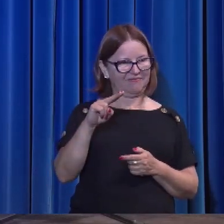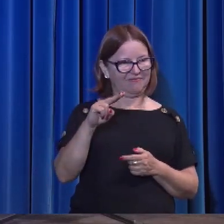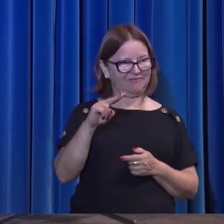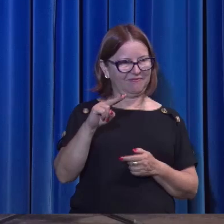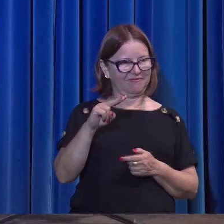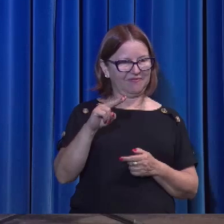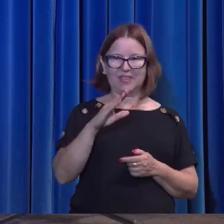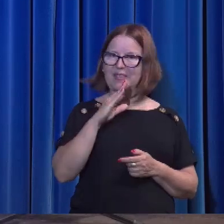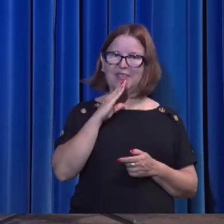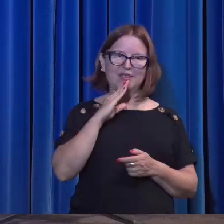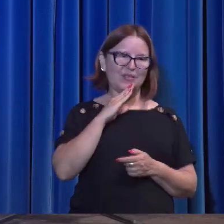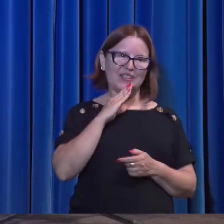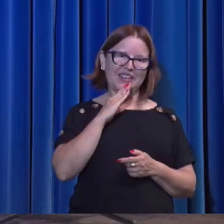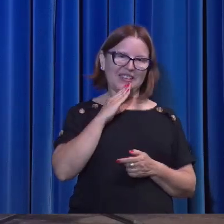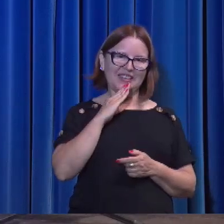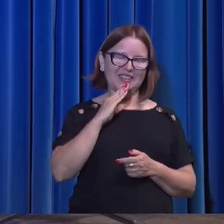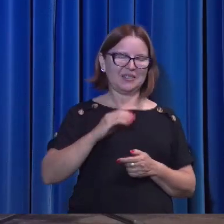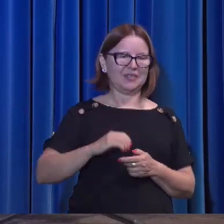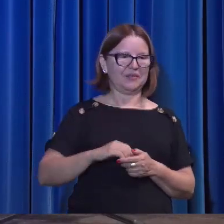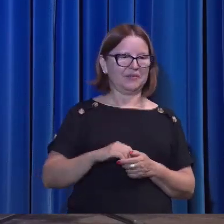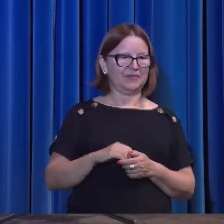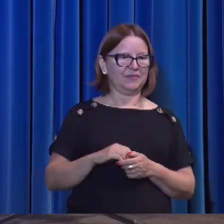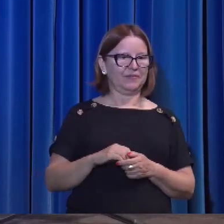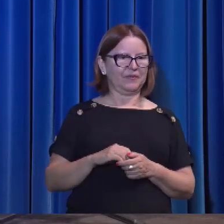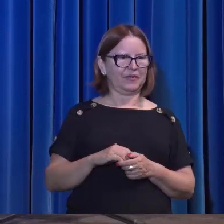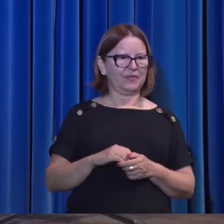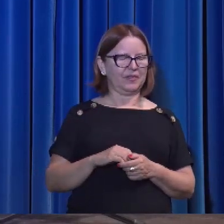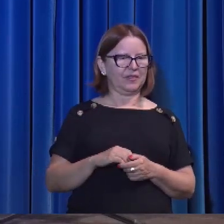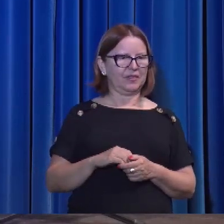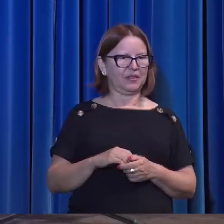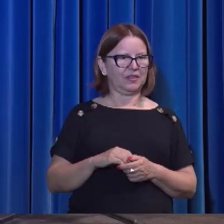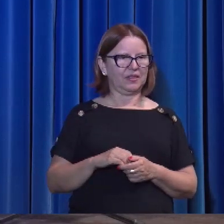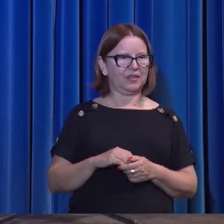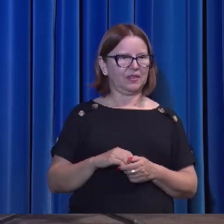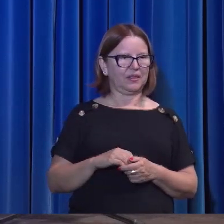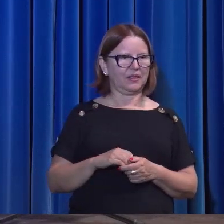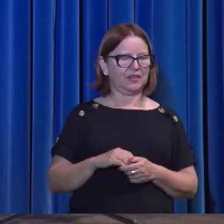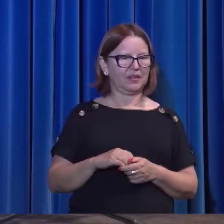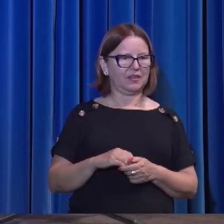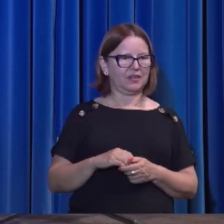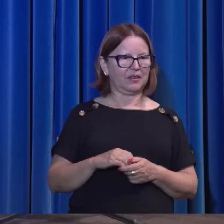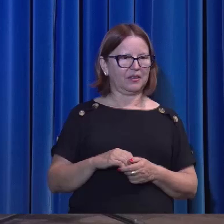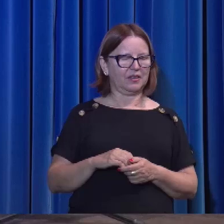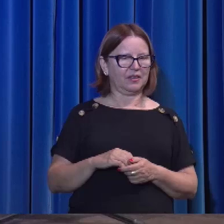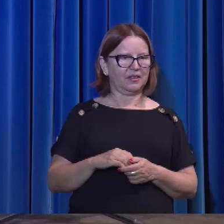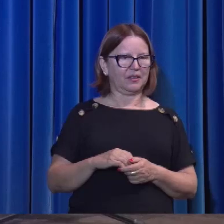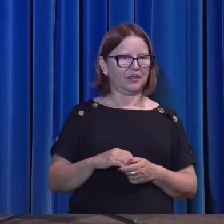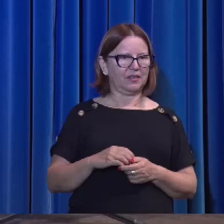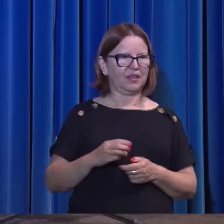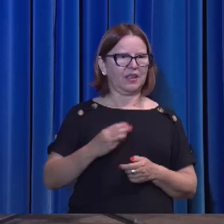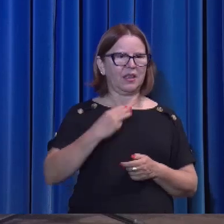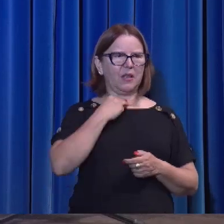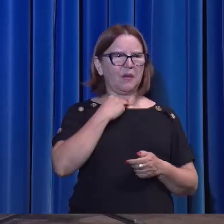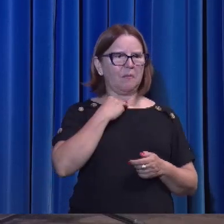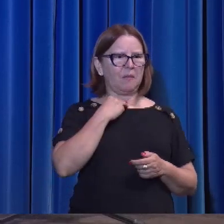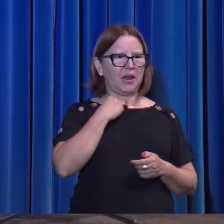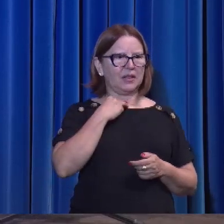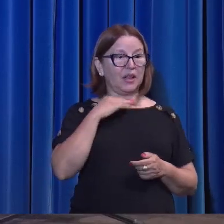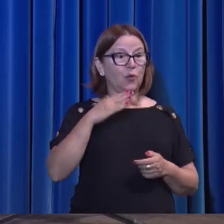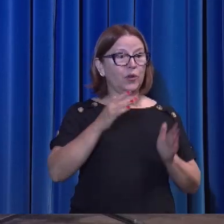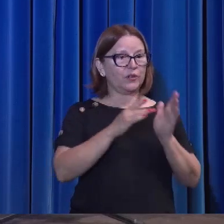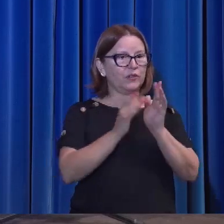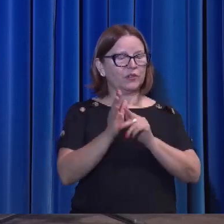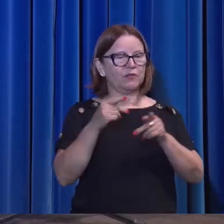Nem o conhece. Marta disse para Jesus, quando Jesus disse, tirai a pedra. Ela disse, é de